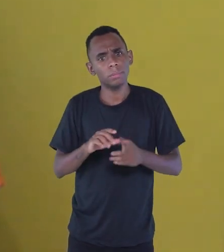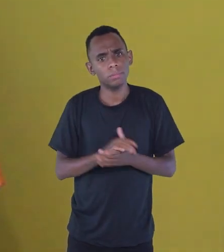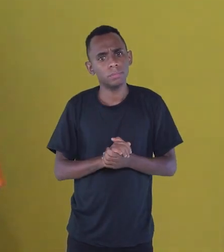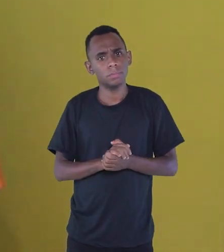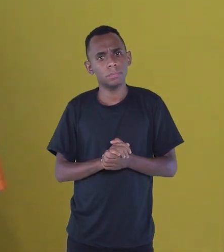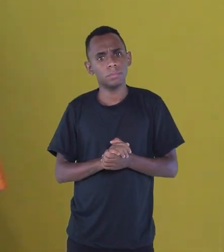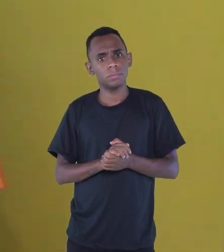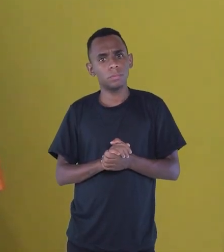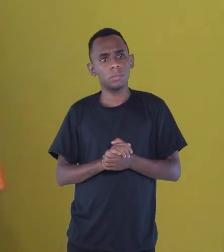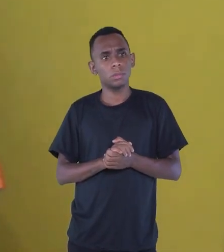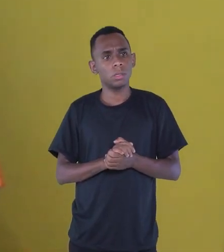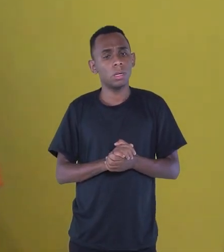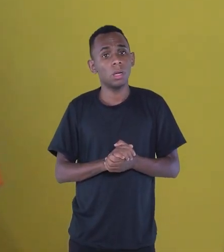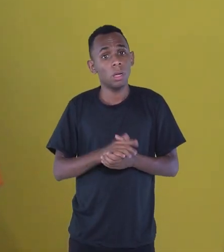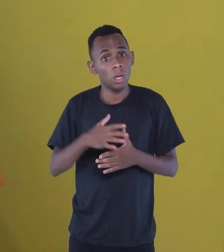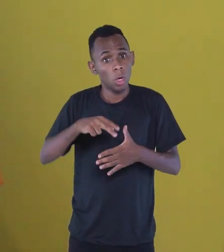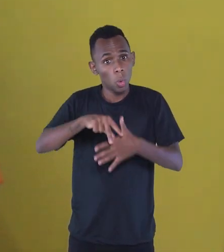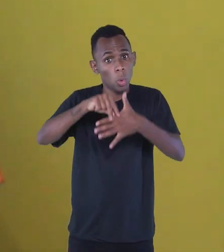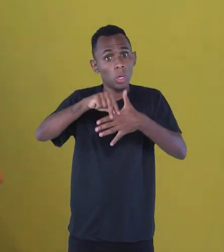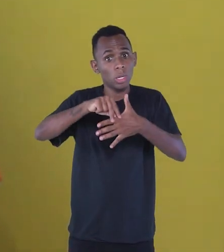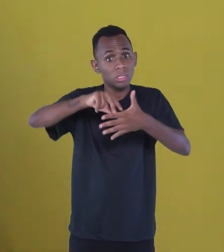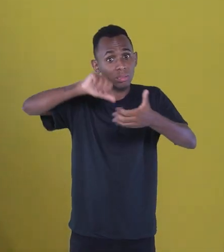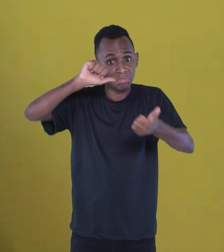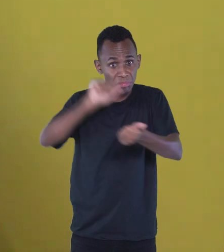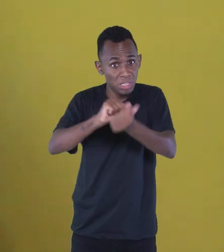são os cordéis personalizados, né?